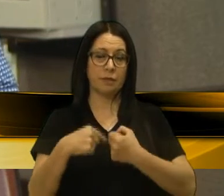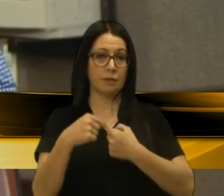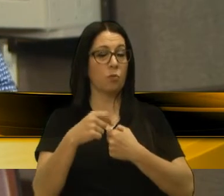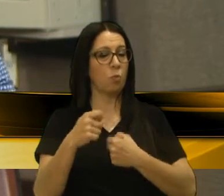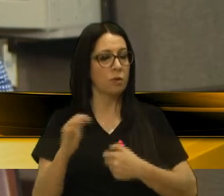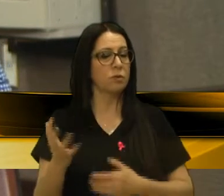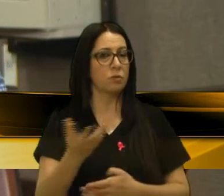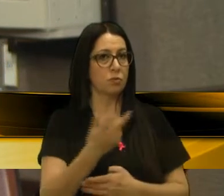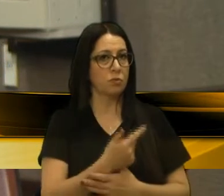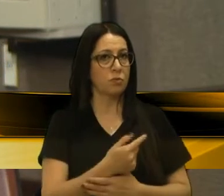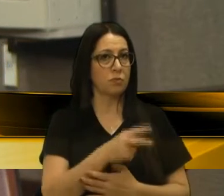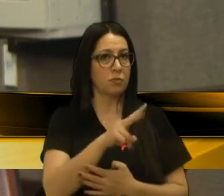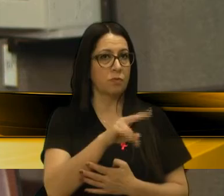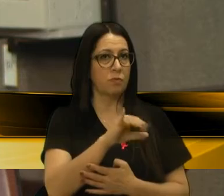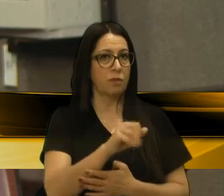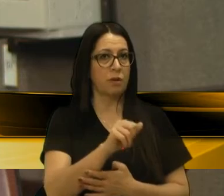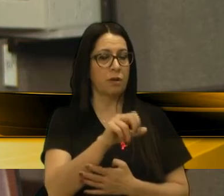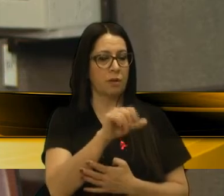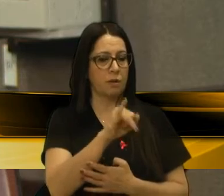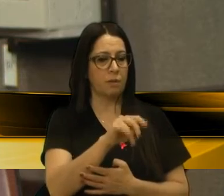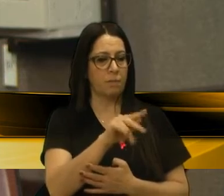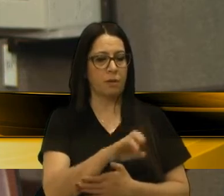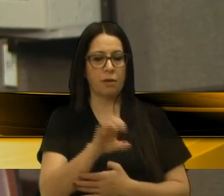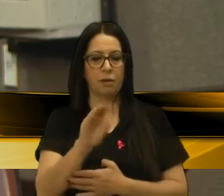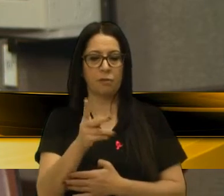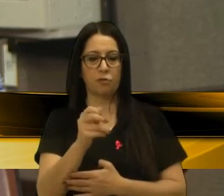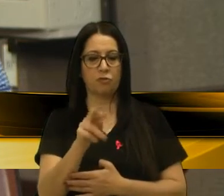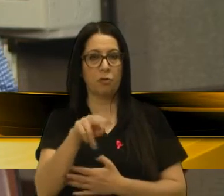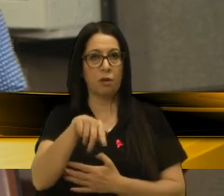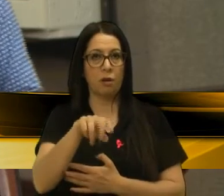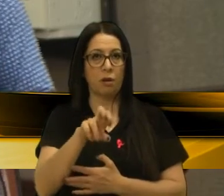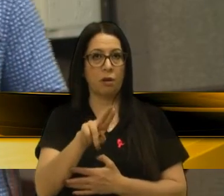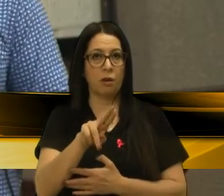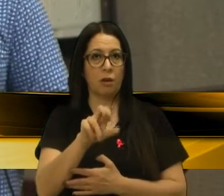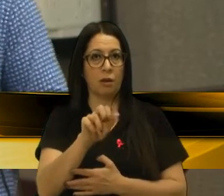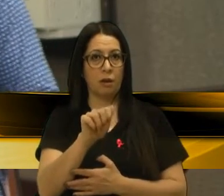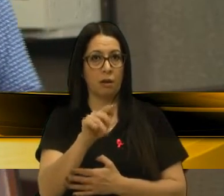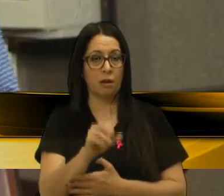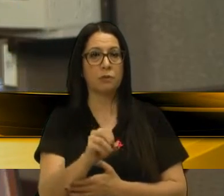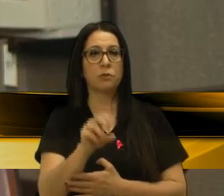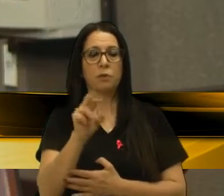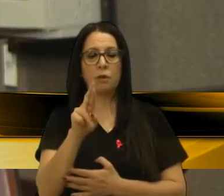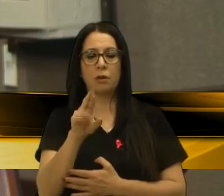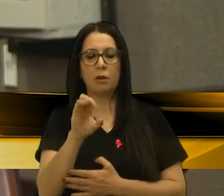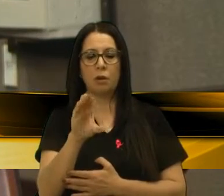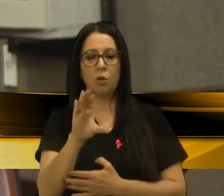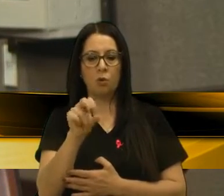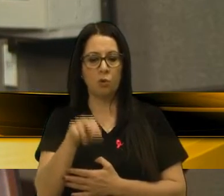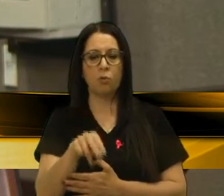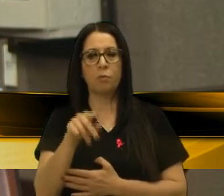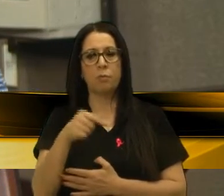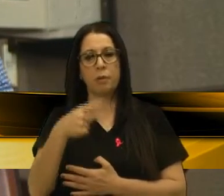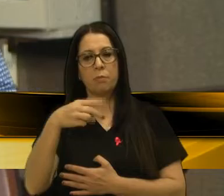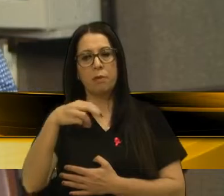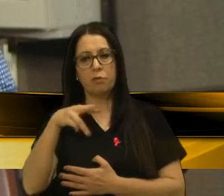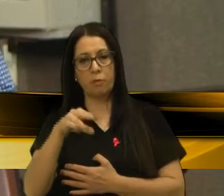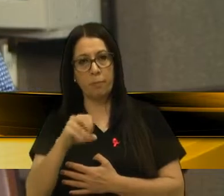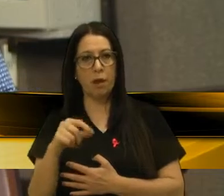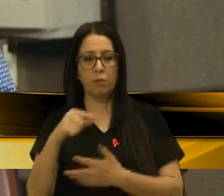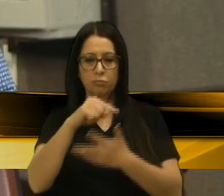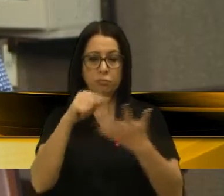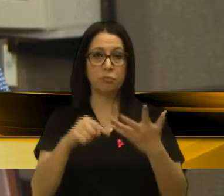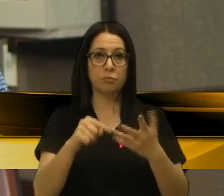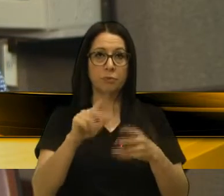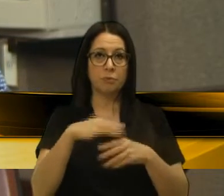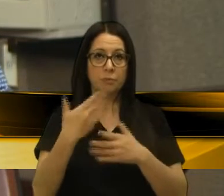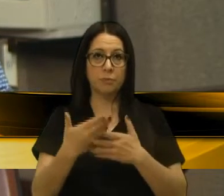grande maioria, como o Vilipe, Charqueadas, o Beltrão, o Fátima, o Reolon, 1º de maio, na grande periferia da nossa cidade, onde tem